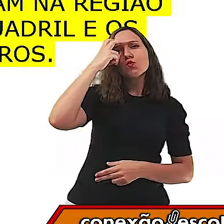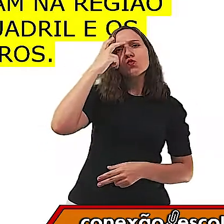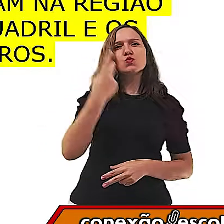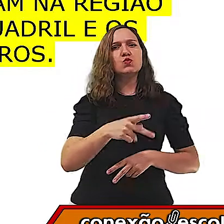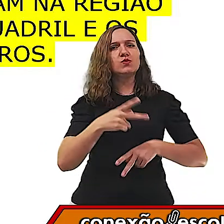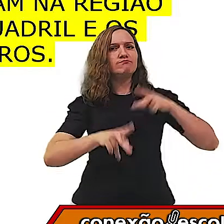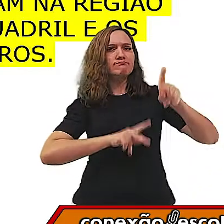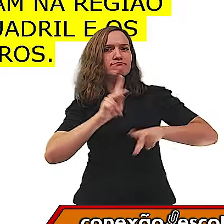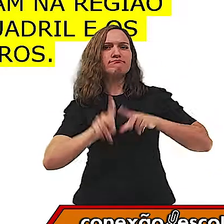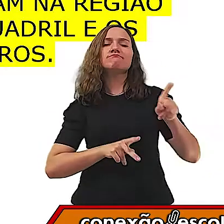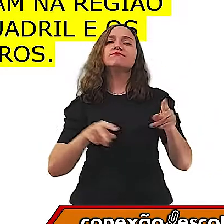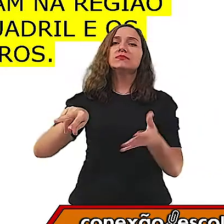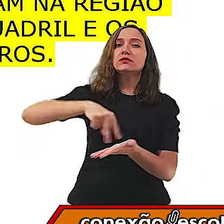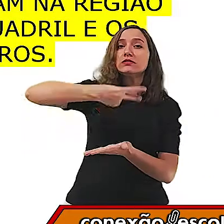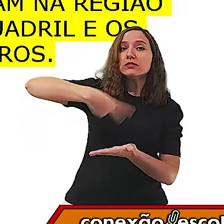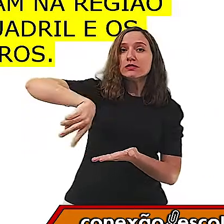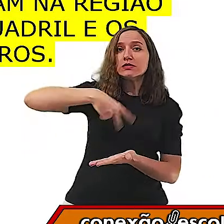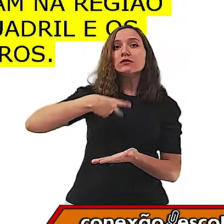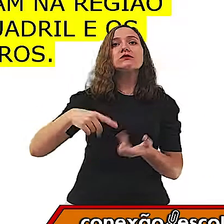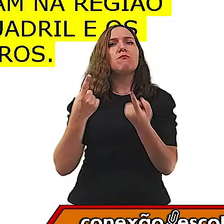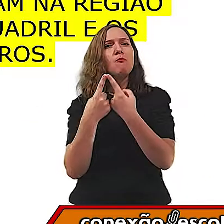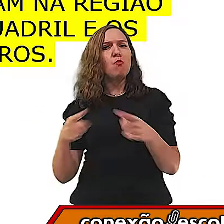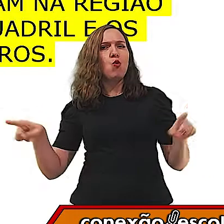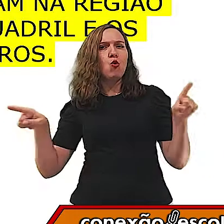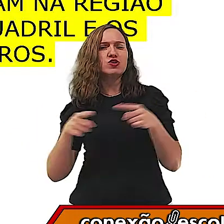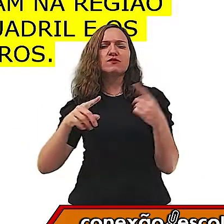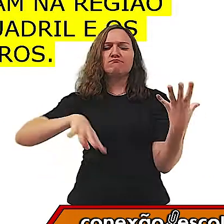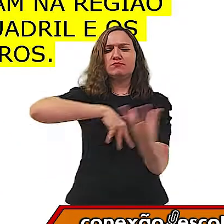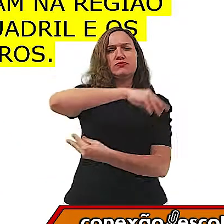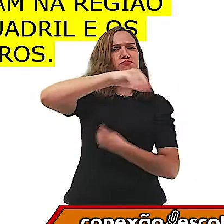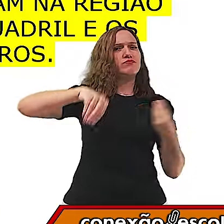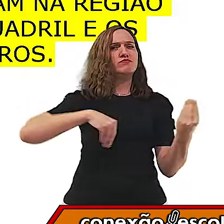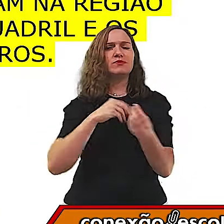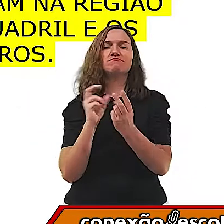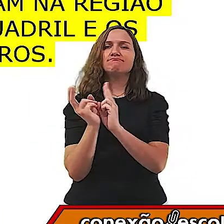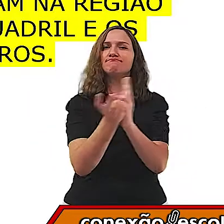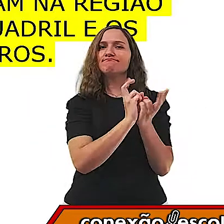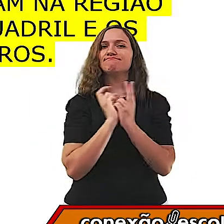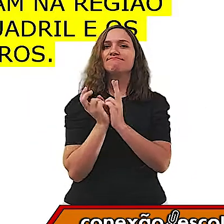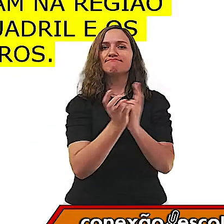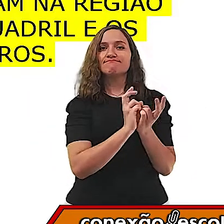popular, dança e música. Ela é completa?